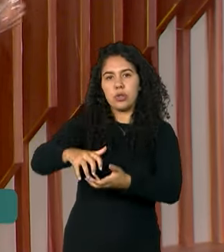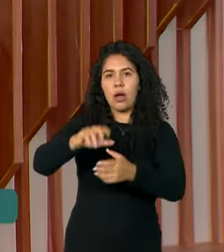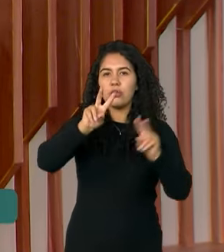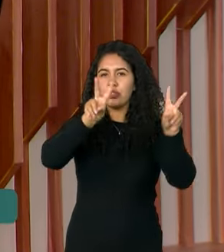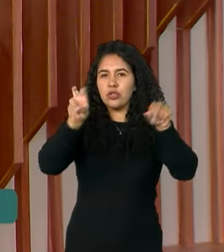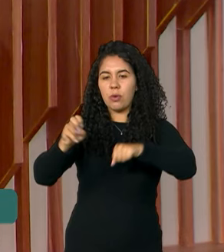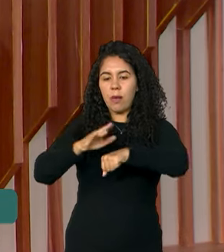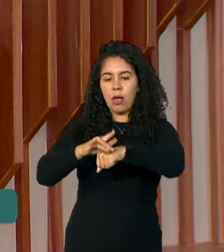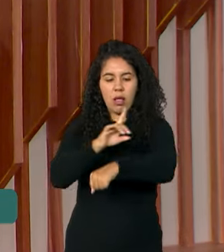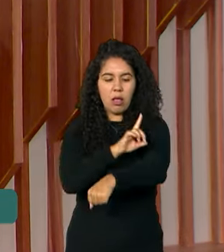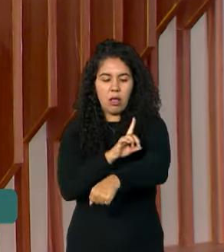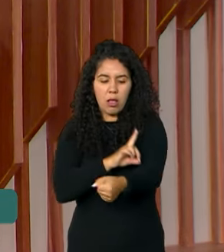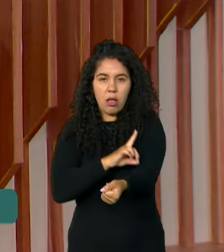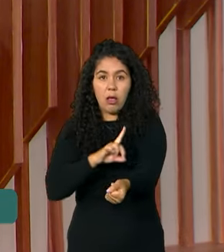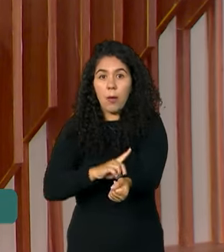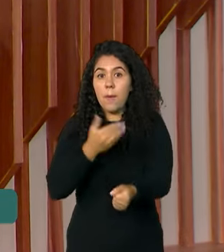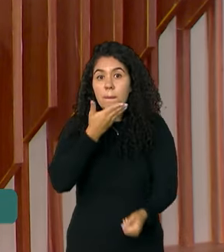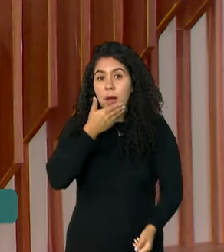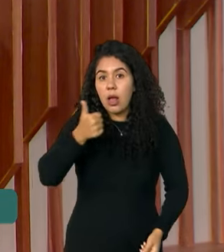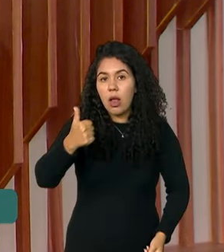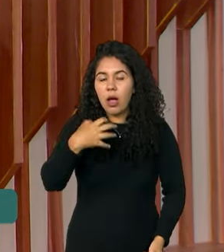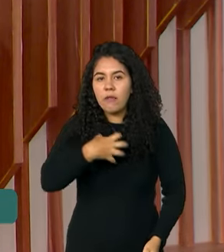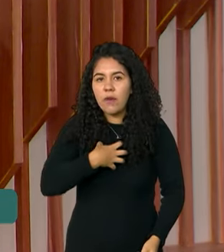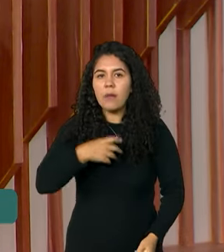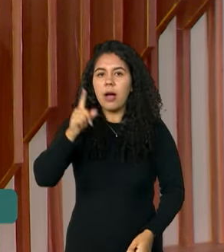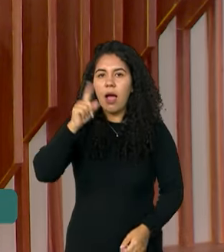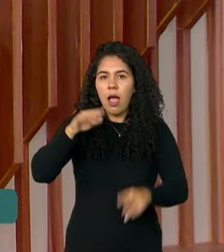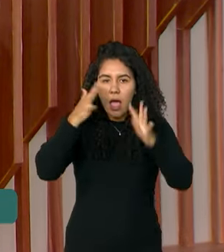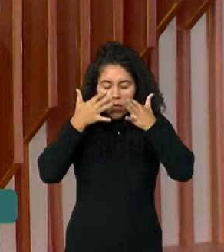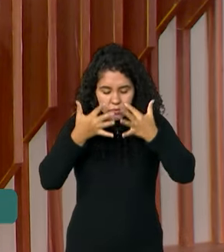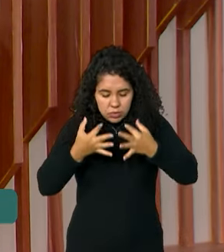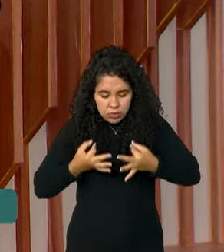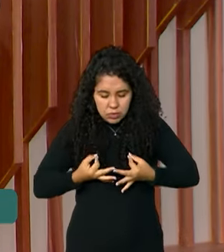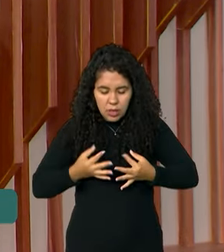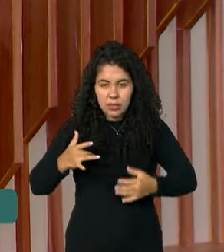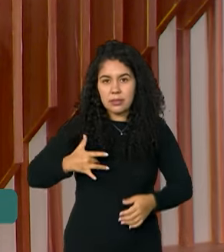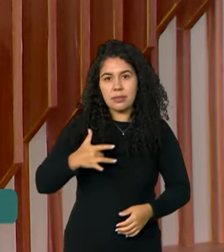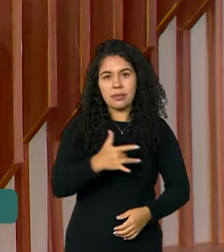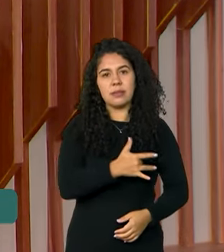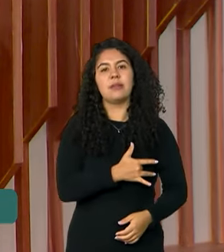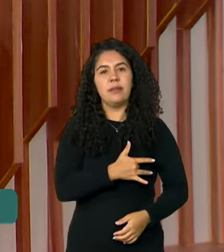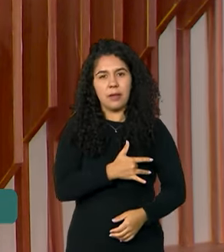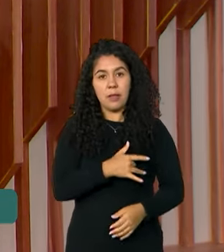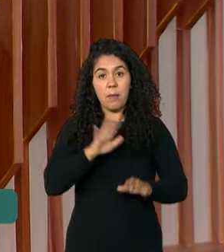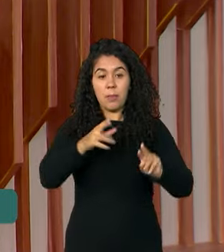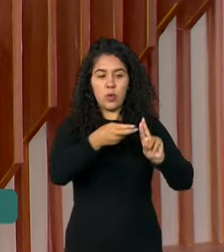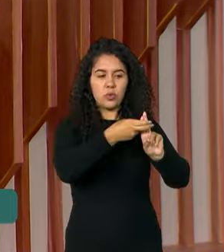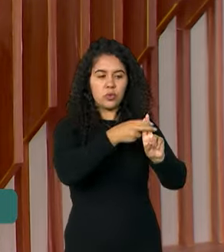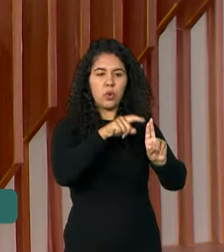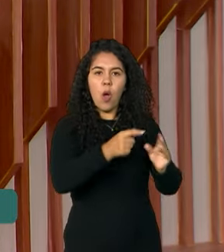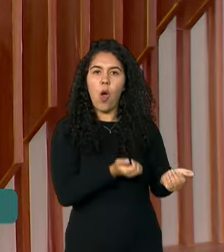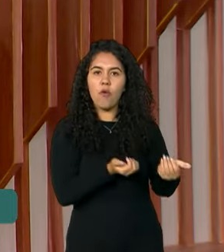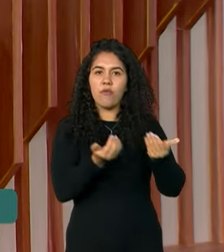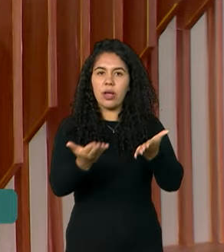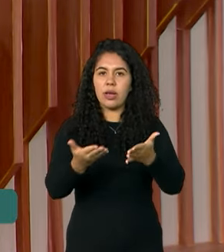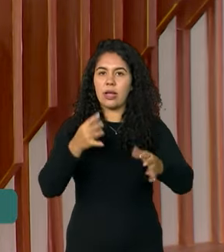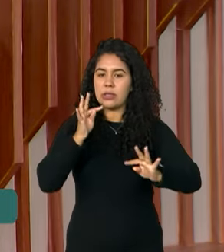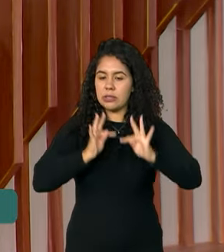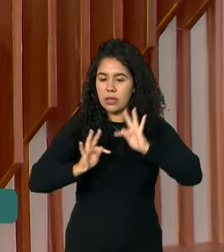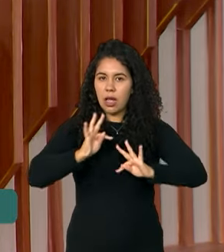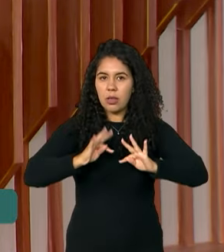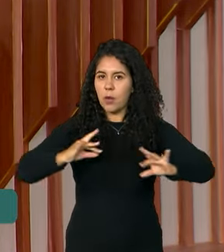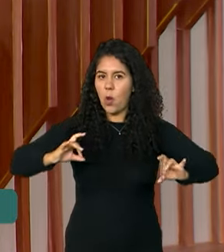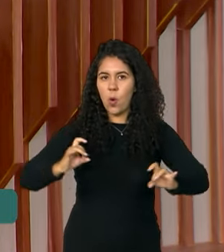remédio é a prevenção com hábitos saudáveis. O SUS, Sistema Único de Saúde, oferece tratamento completo